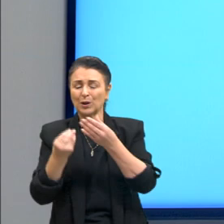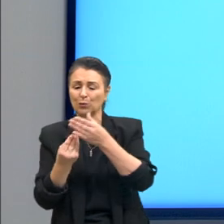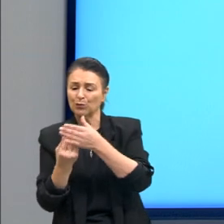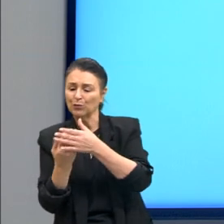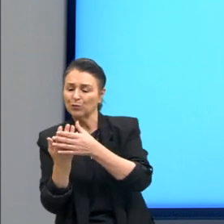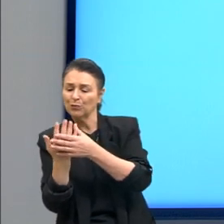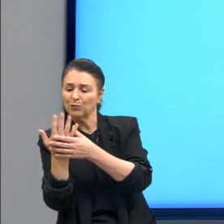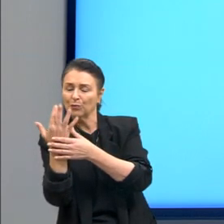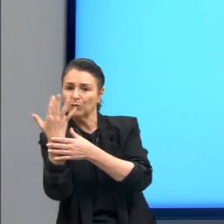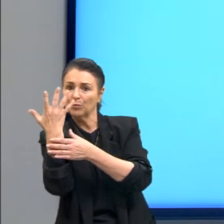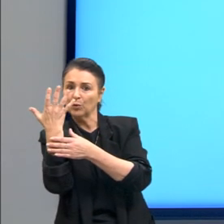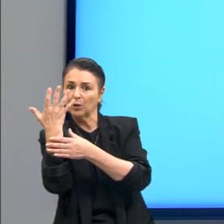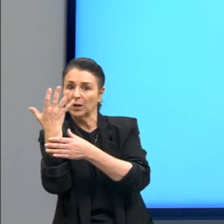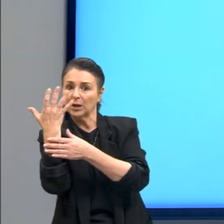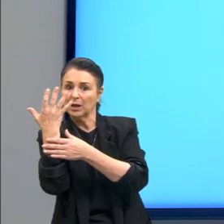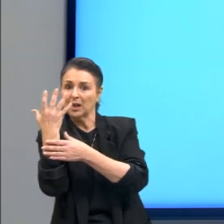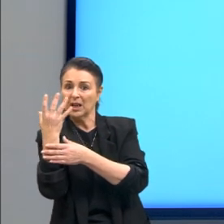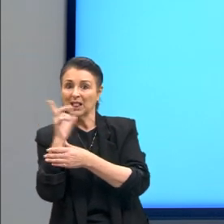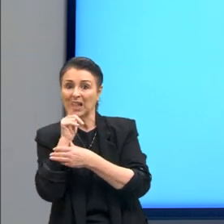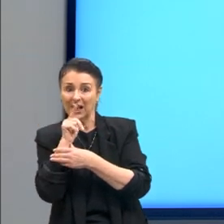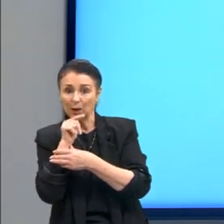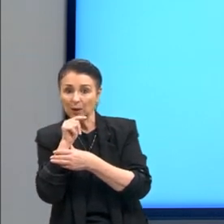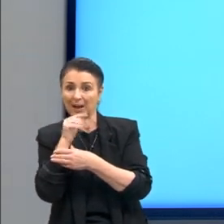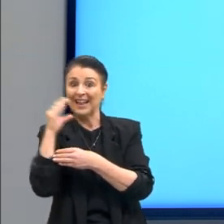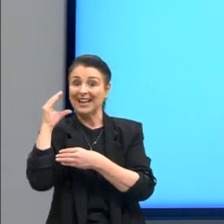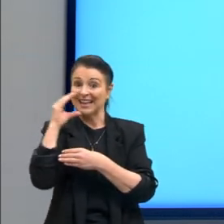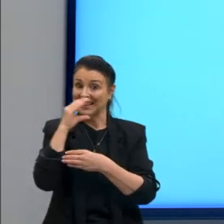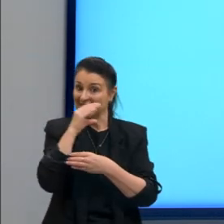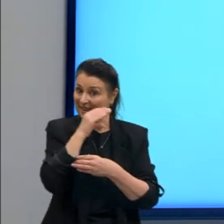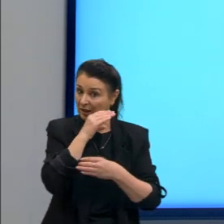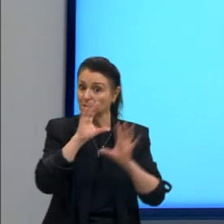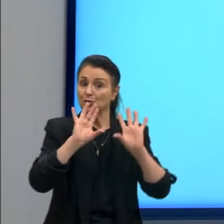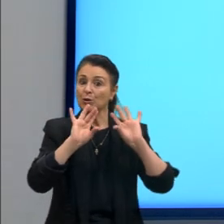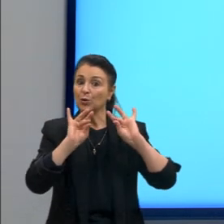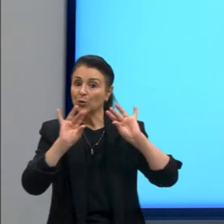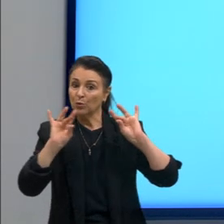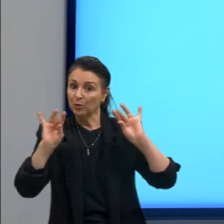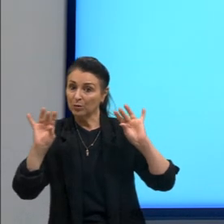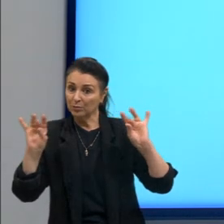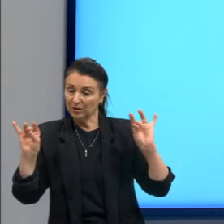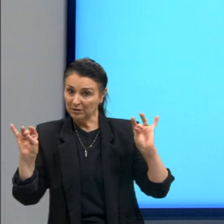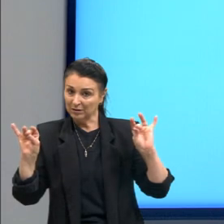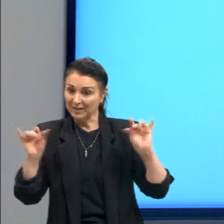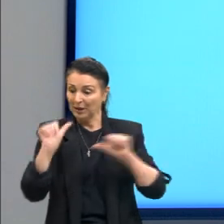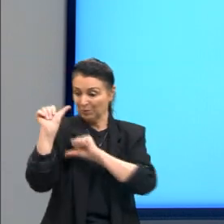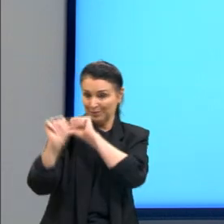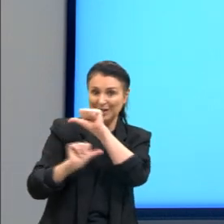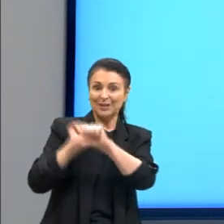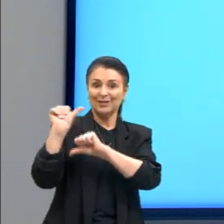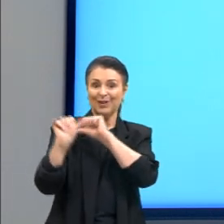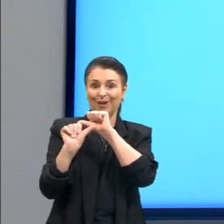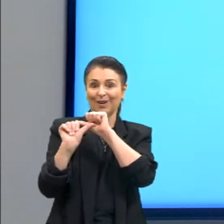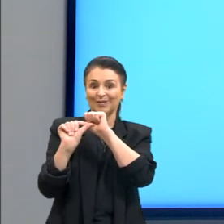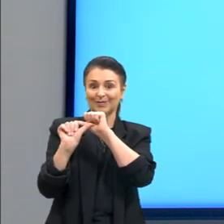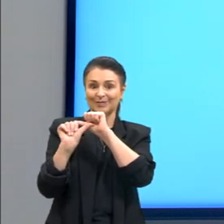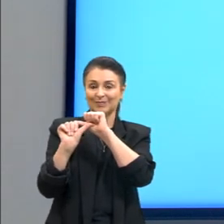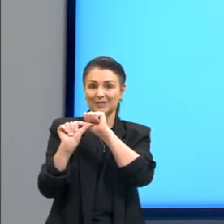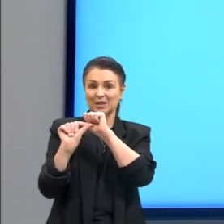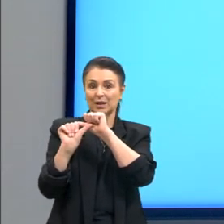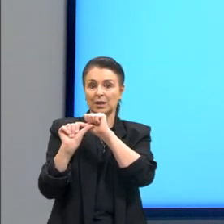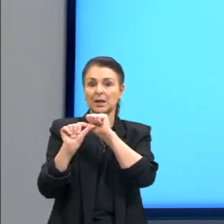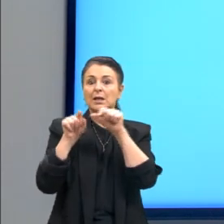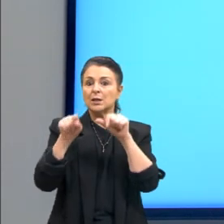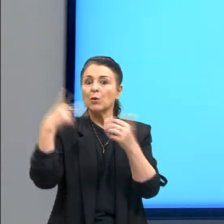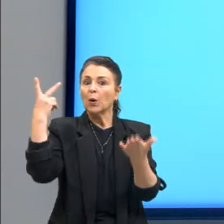'água, vai ser o quê? Quente e úmida, certo? Então, ela vai levar essa umidade pra todos os locais. Isso aqui é no